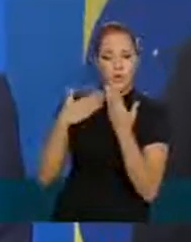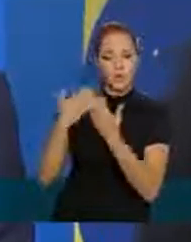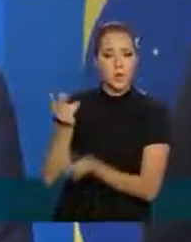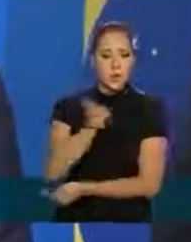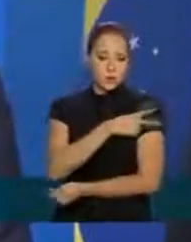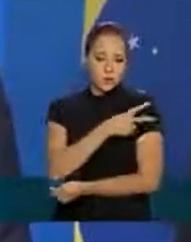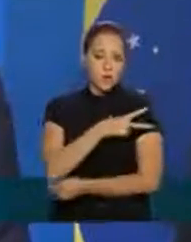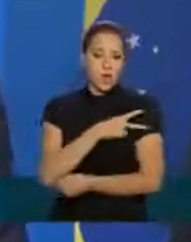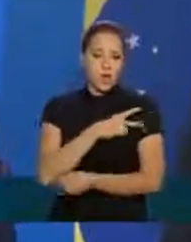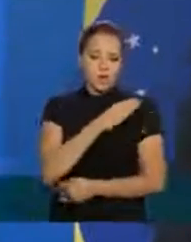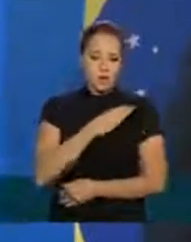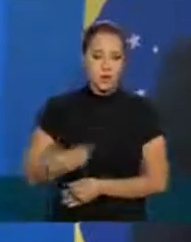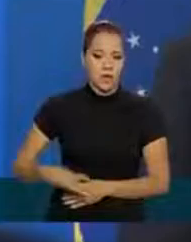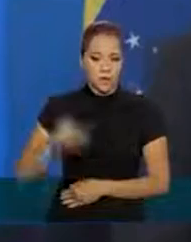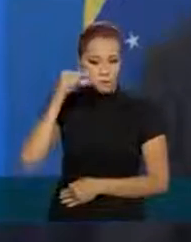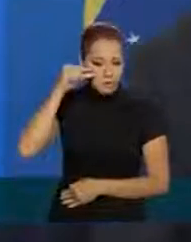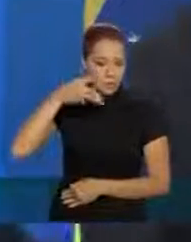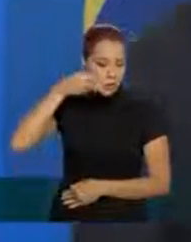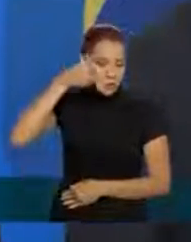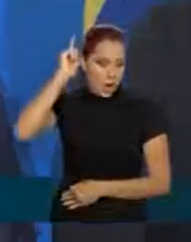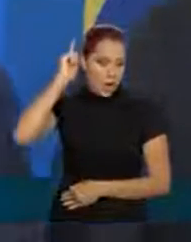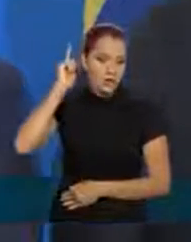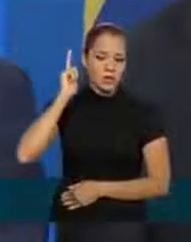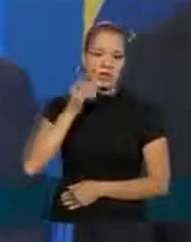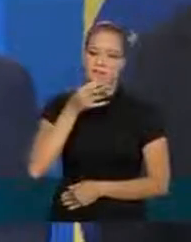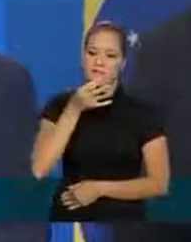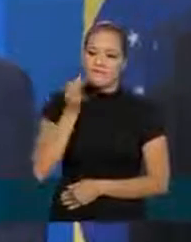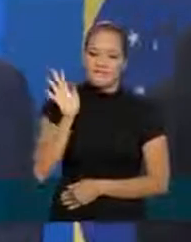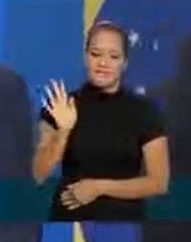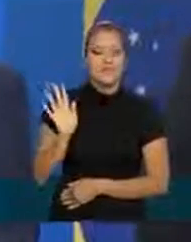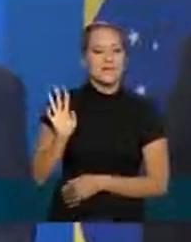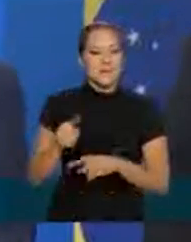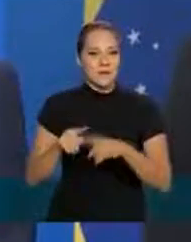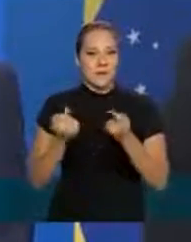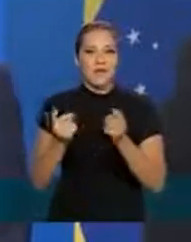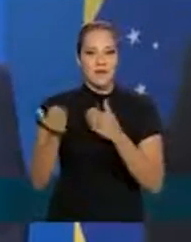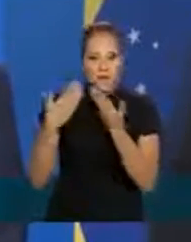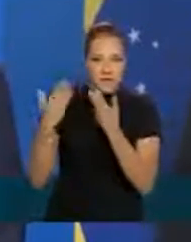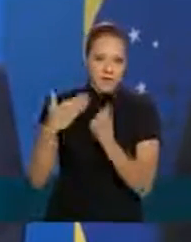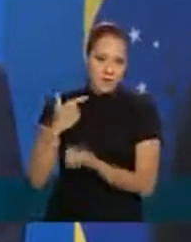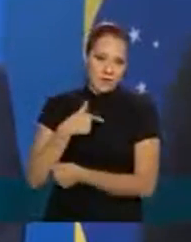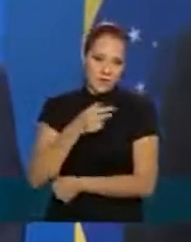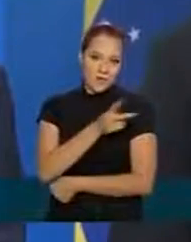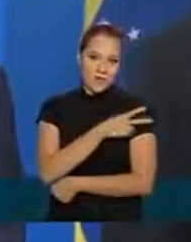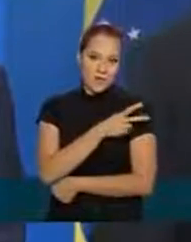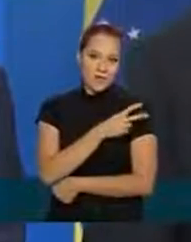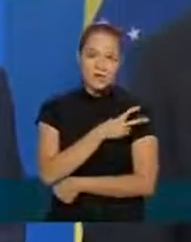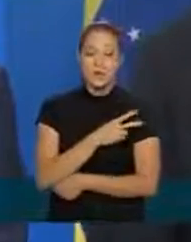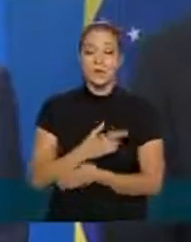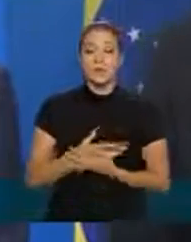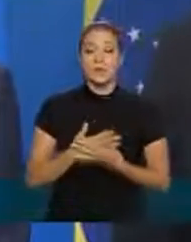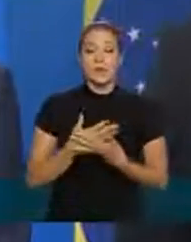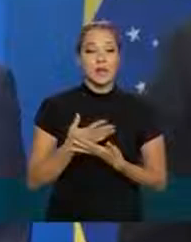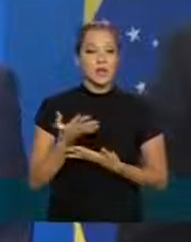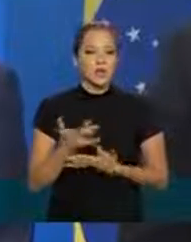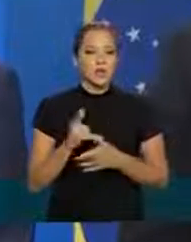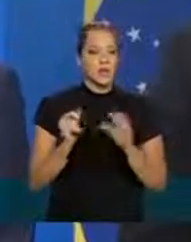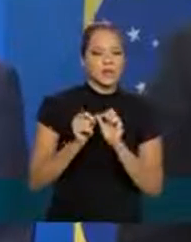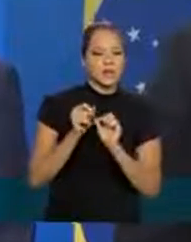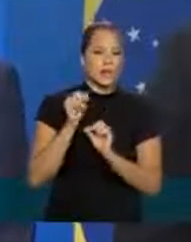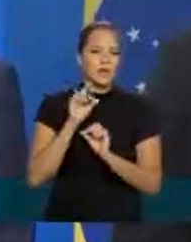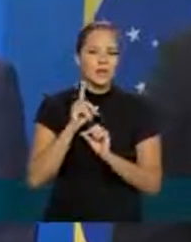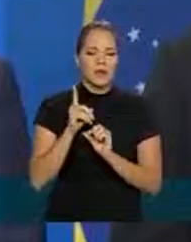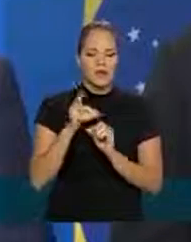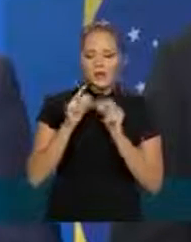ministro Paulo Guedes acho que você é independente mas certamente com o meu chefe e nós faremos segunda ou terça